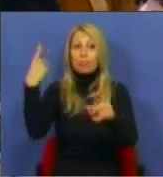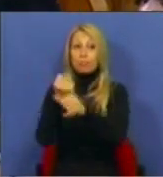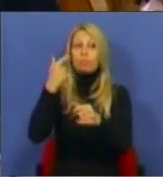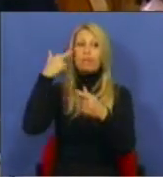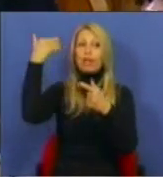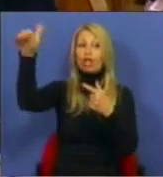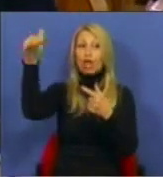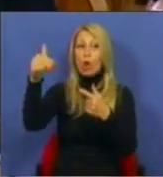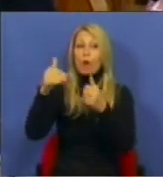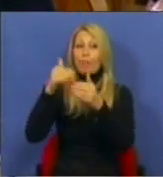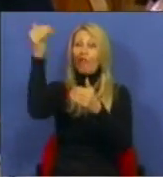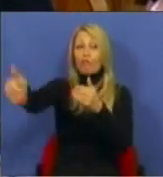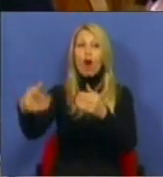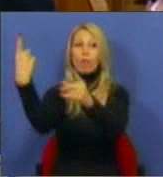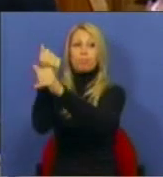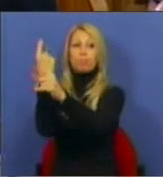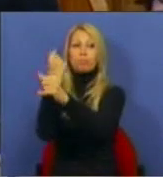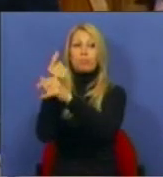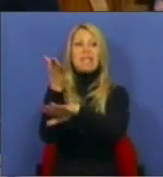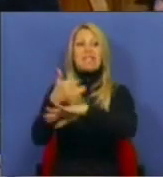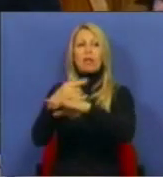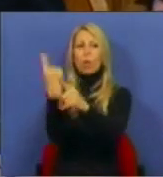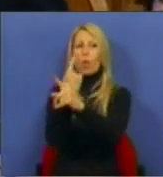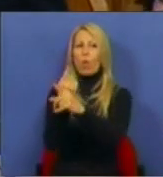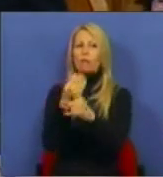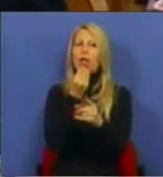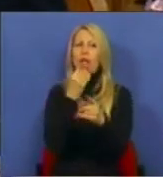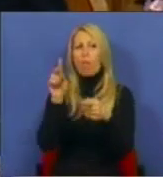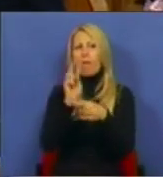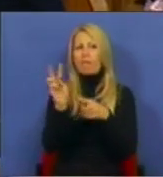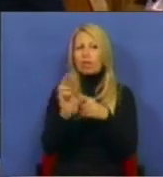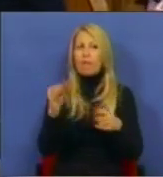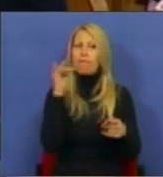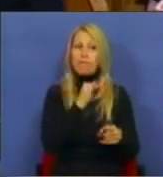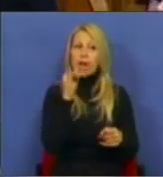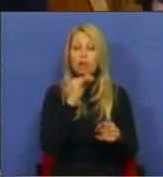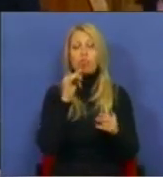setor de produtos frescos onde o país tem indiscutivelmente capacidades e potencialidades.